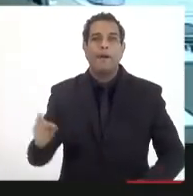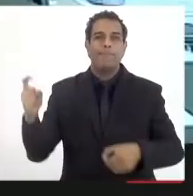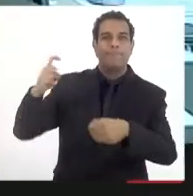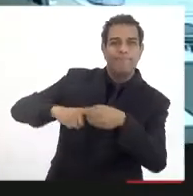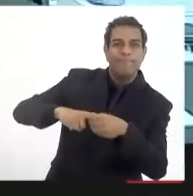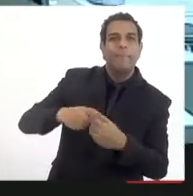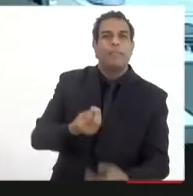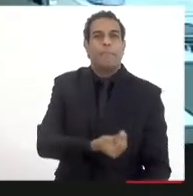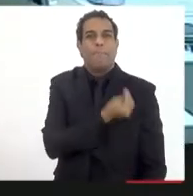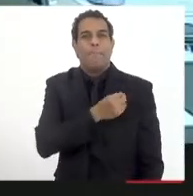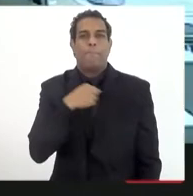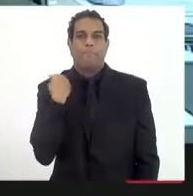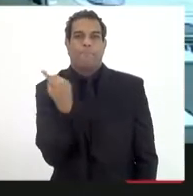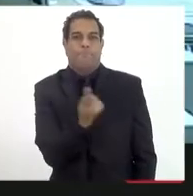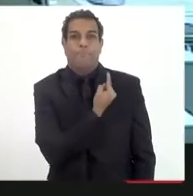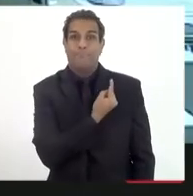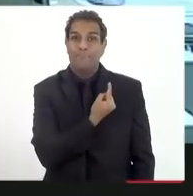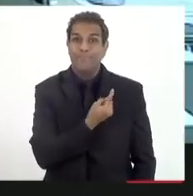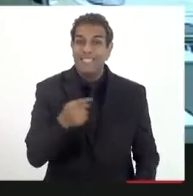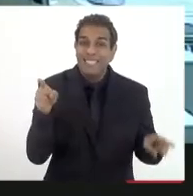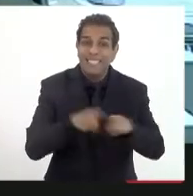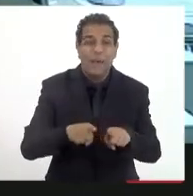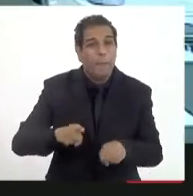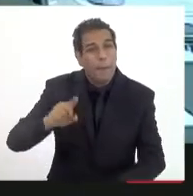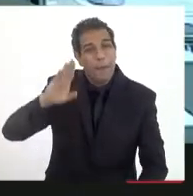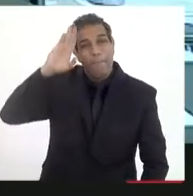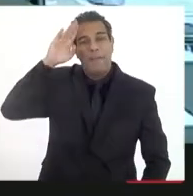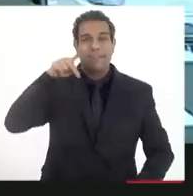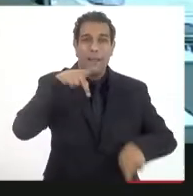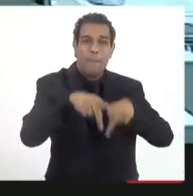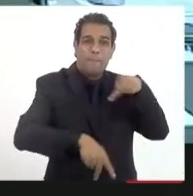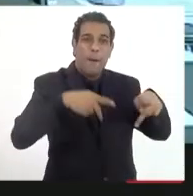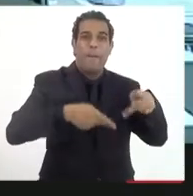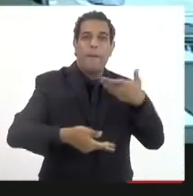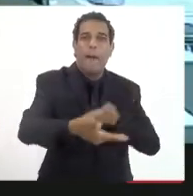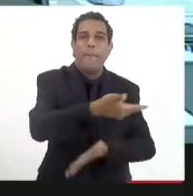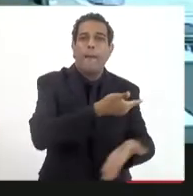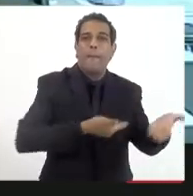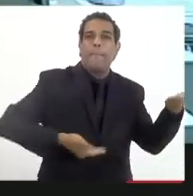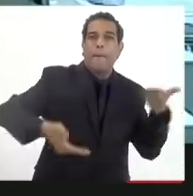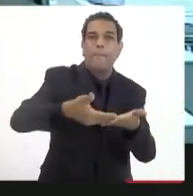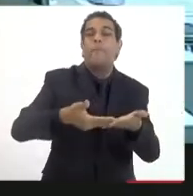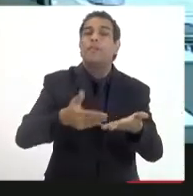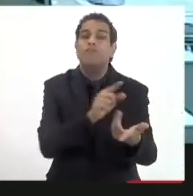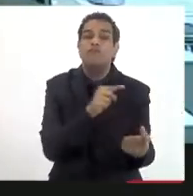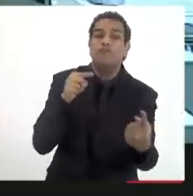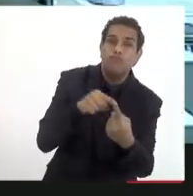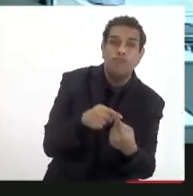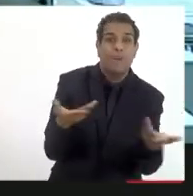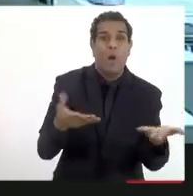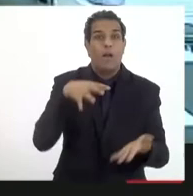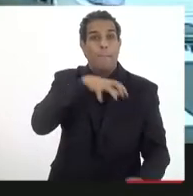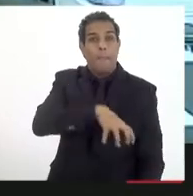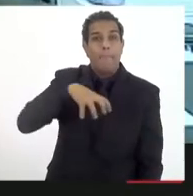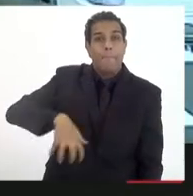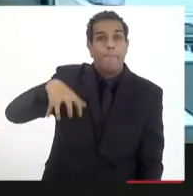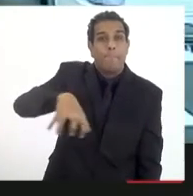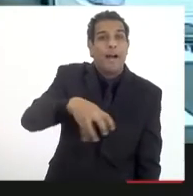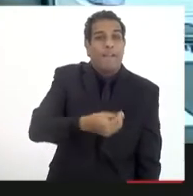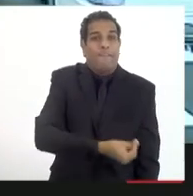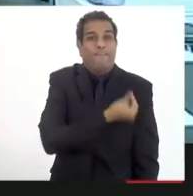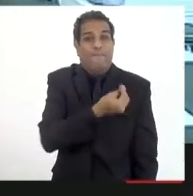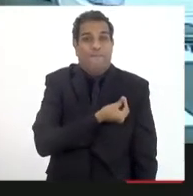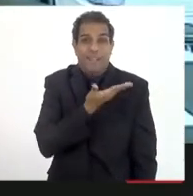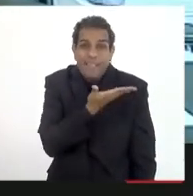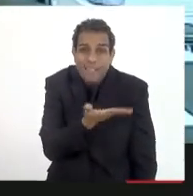participação da sociedade também poderia ser rotativa em função da região onde essa